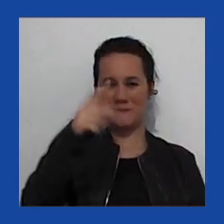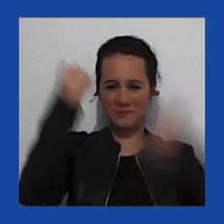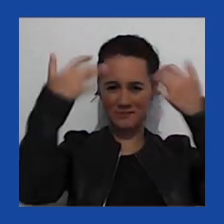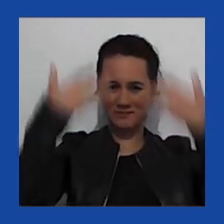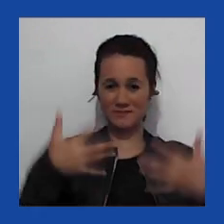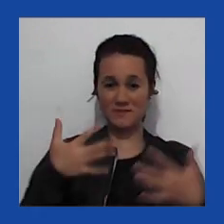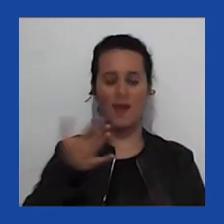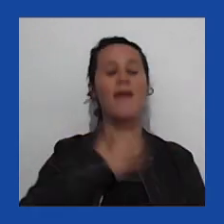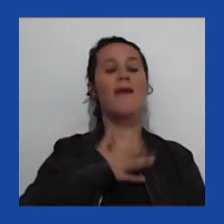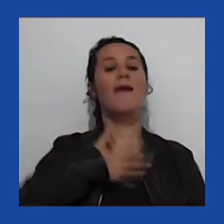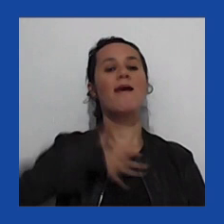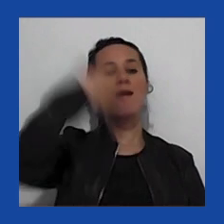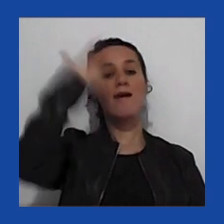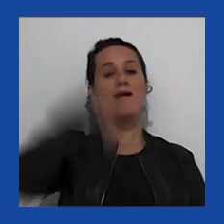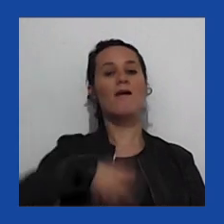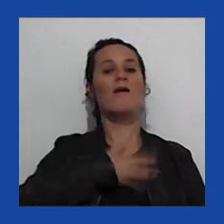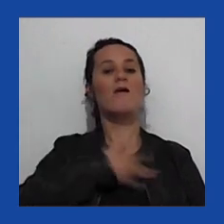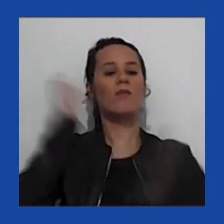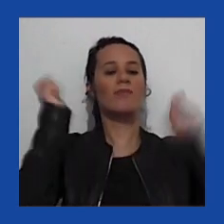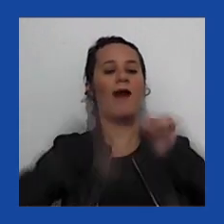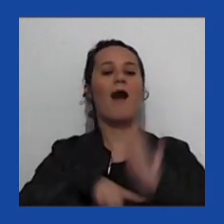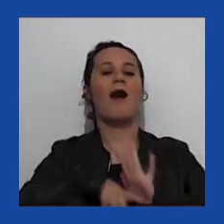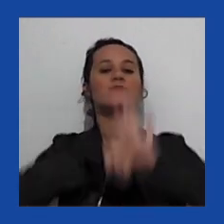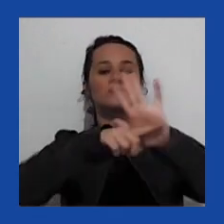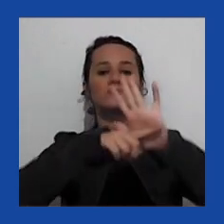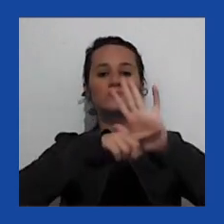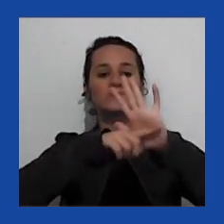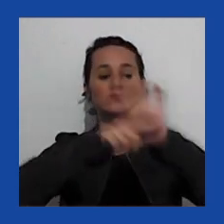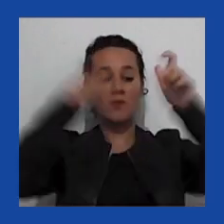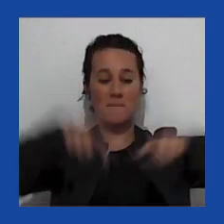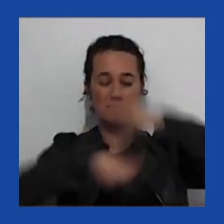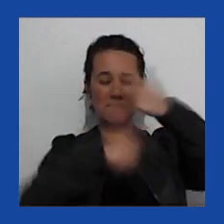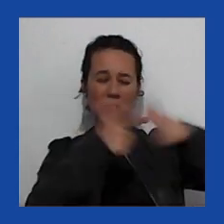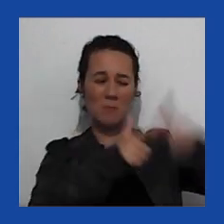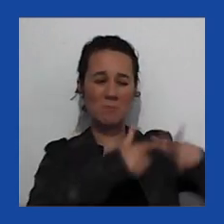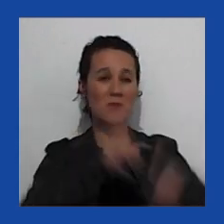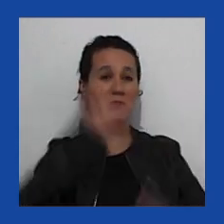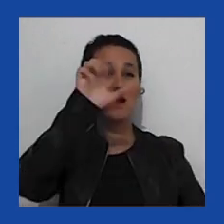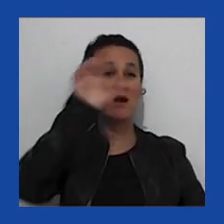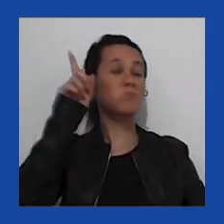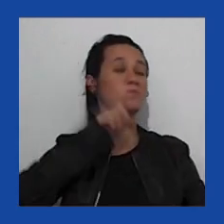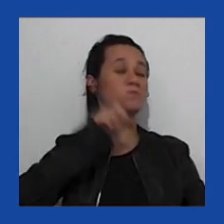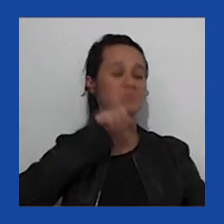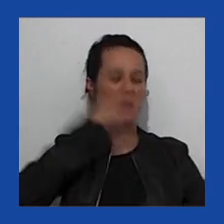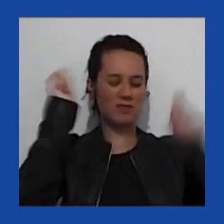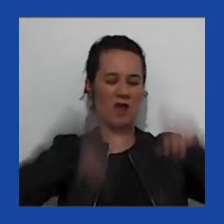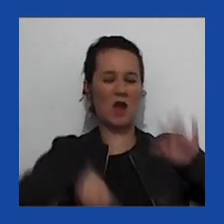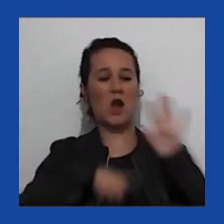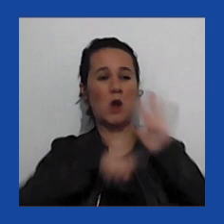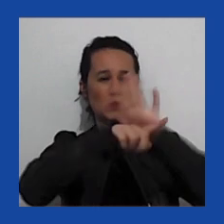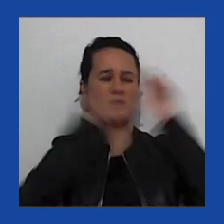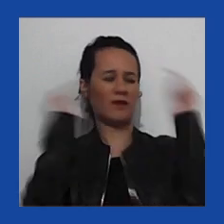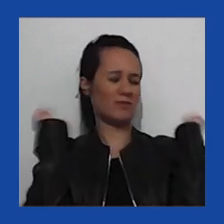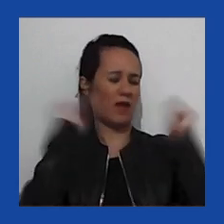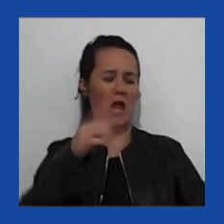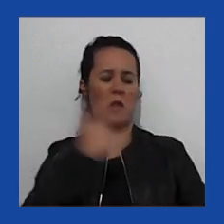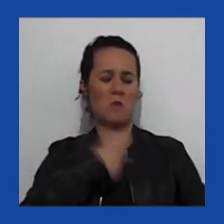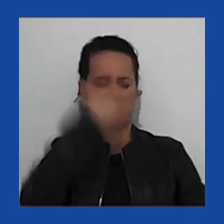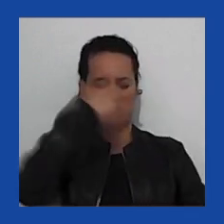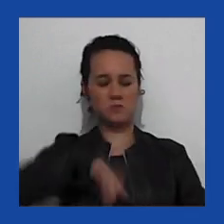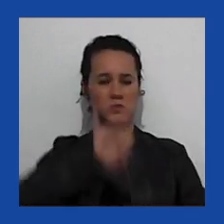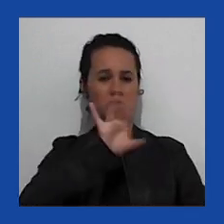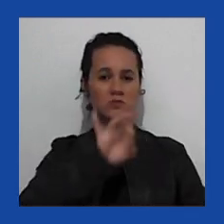eu posso consertar os problemas dos Estados Unidos hoje em dia, só eu. E, como eu